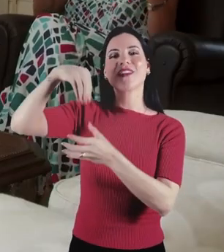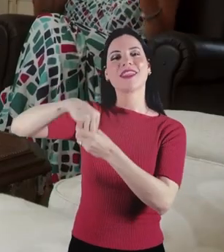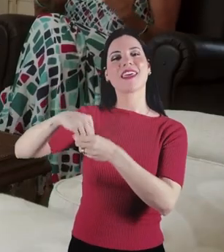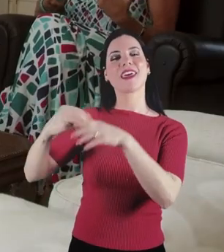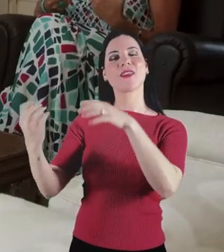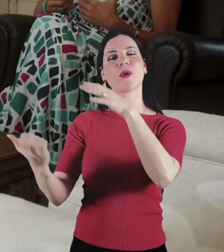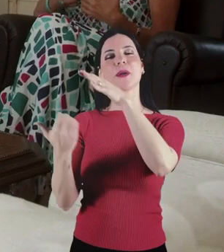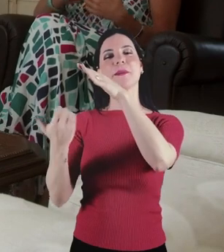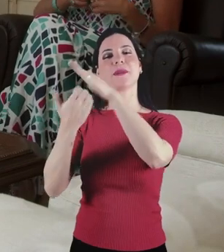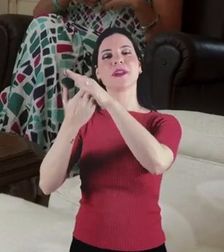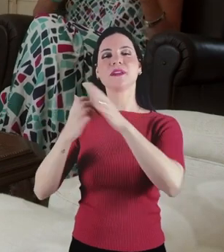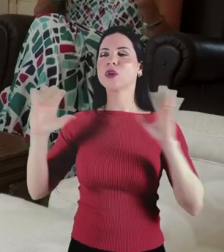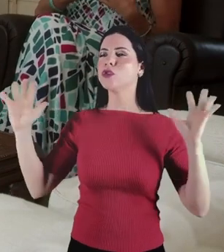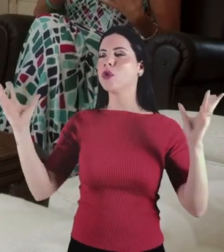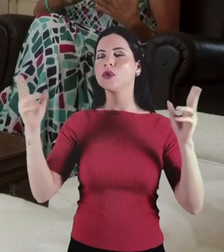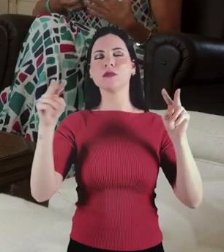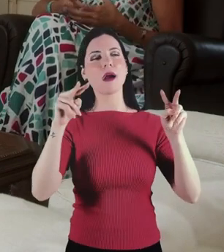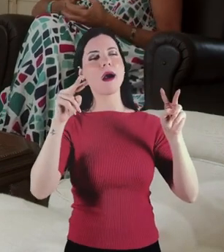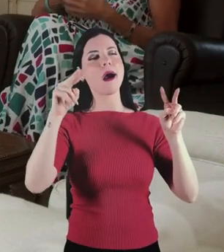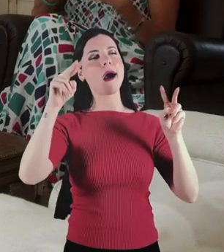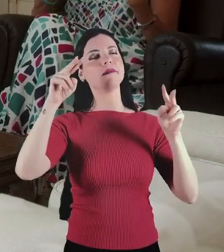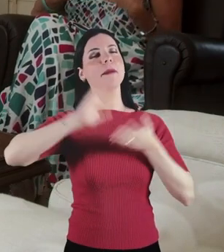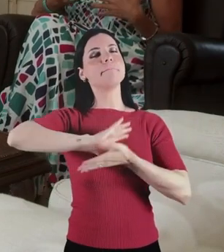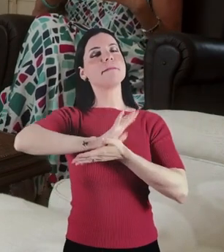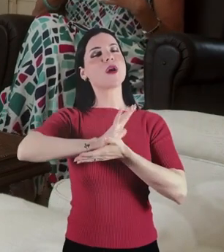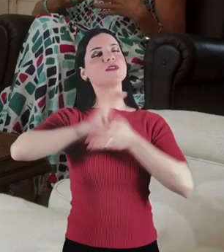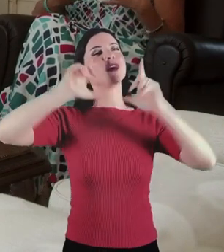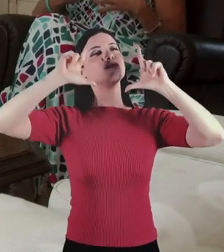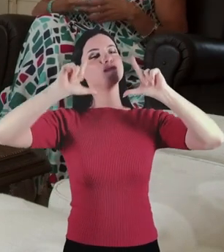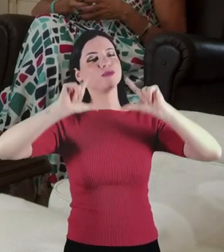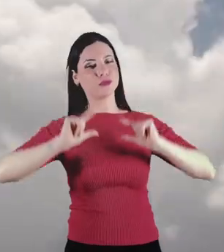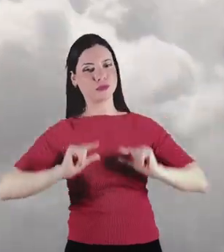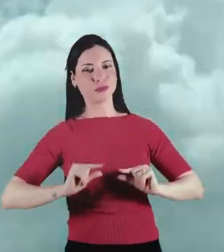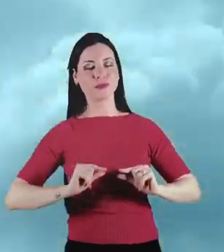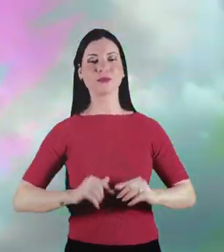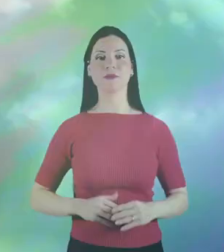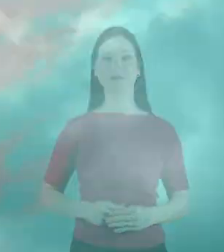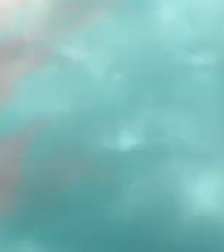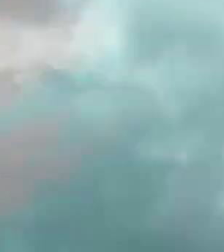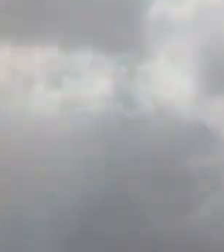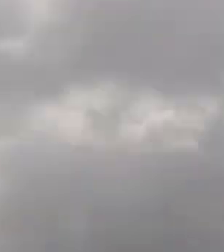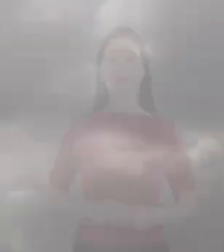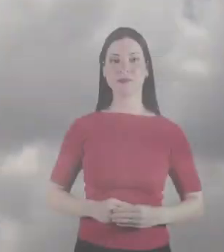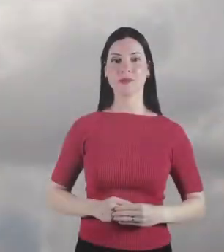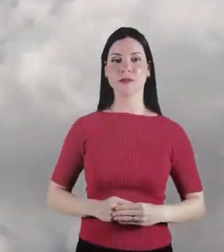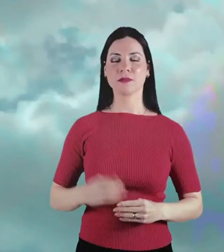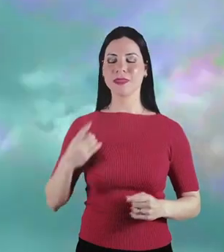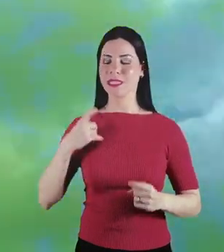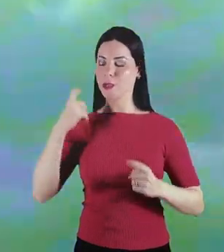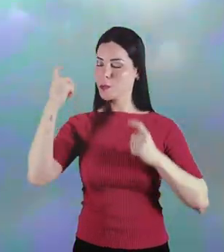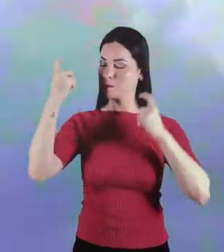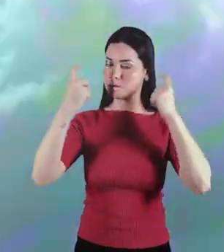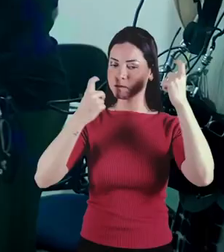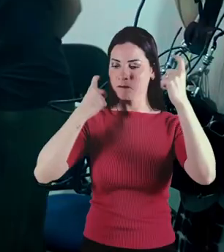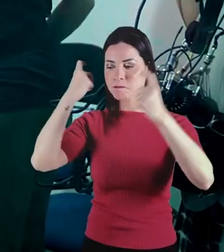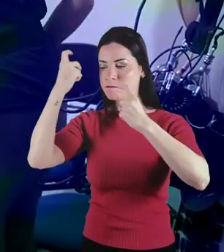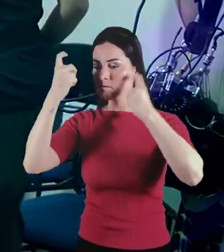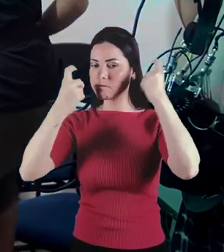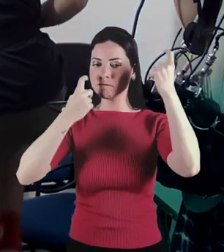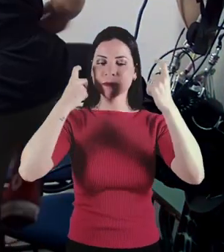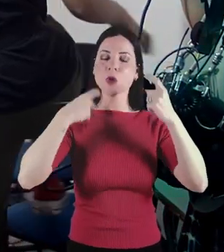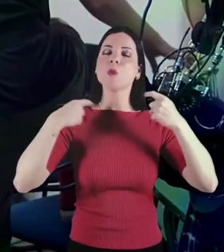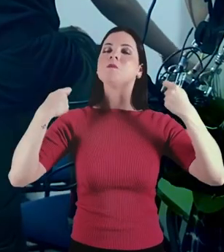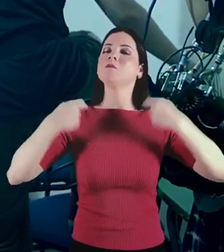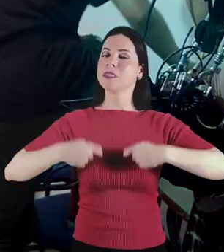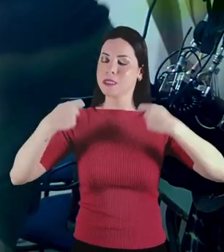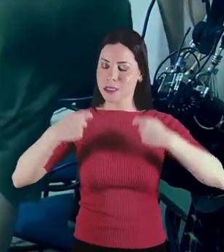convivem dentro da empresa, todo mundo vai diminuindo o preconceito. Eu fico preocupada e eu